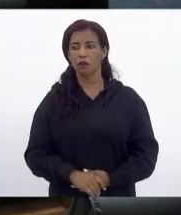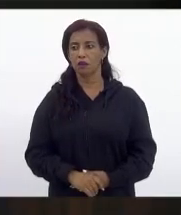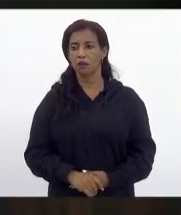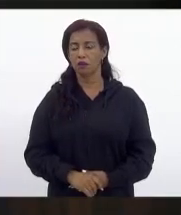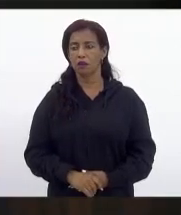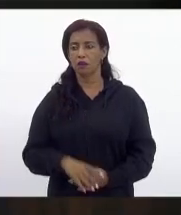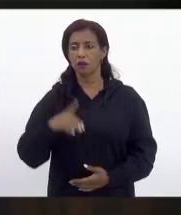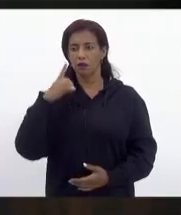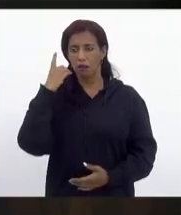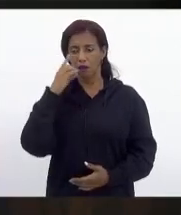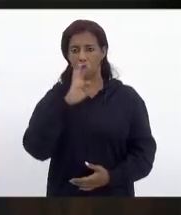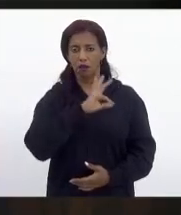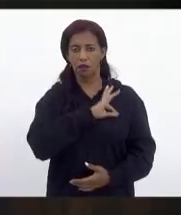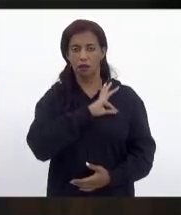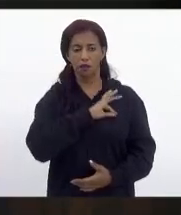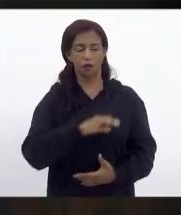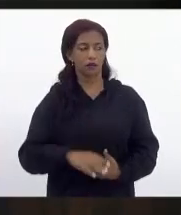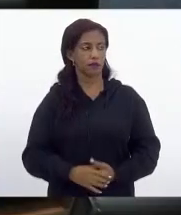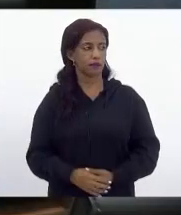Deputada Marta Rocha.